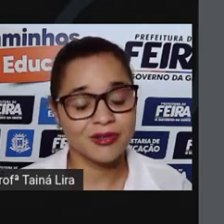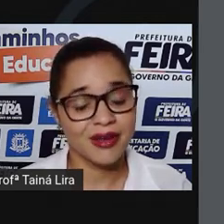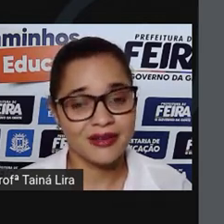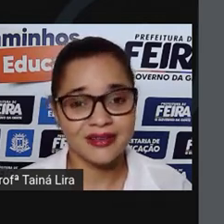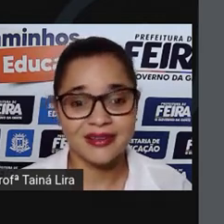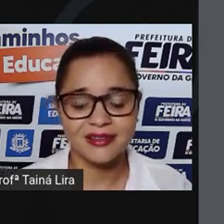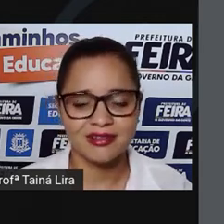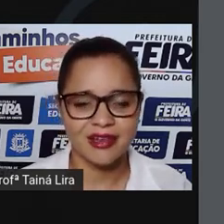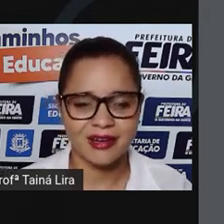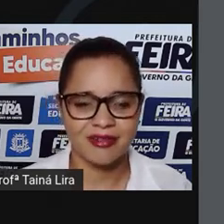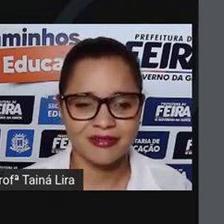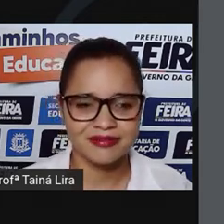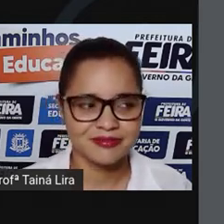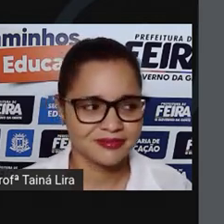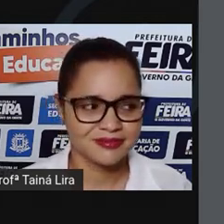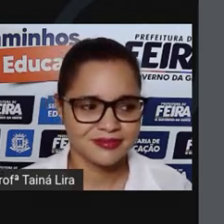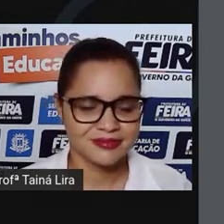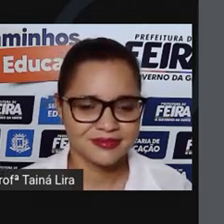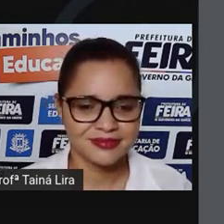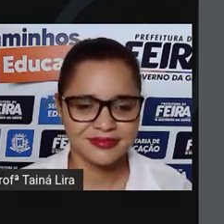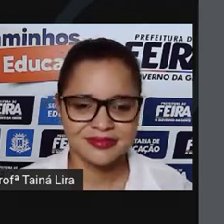quando cair dentro d'água.